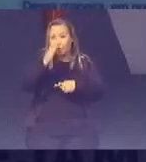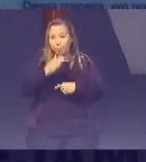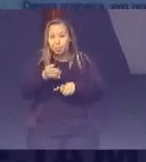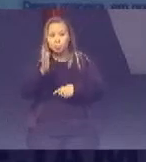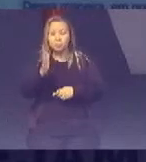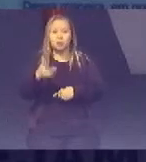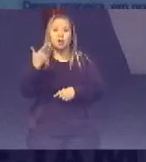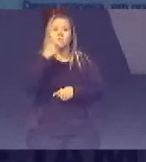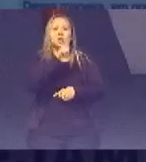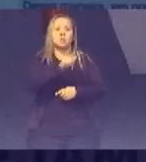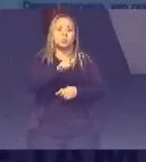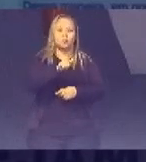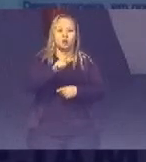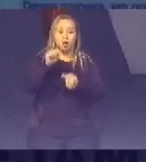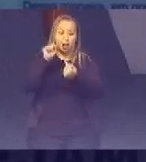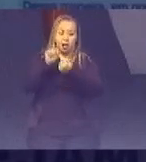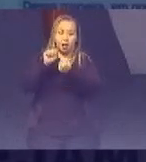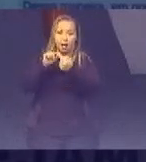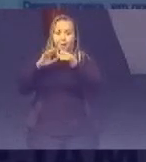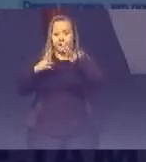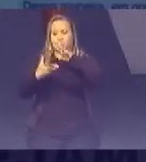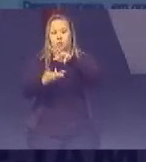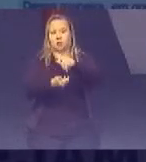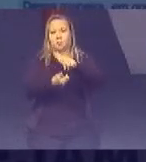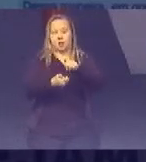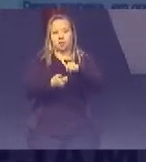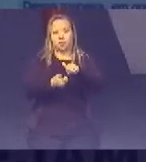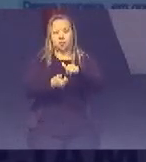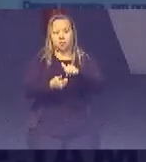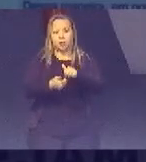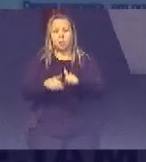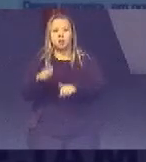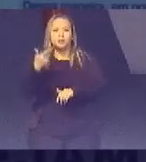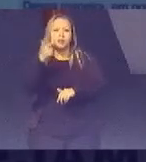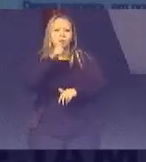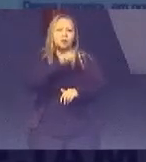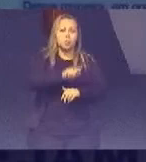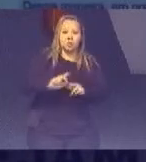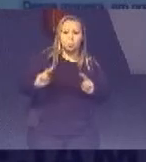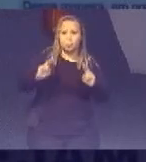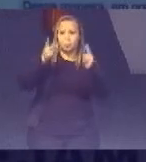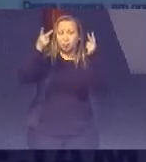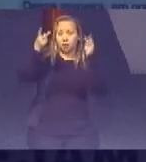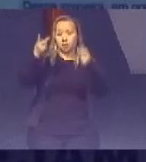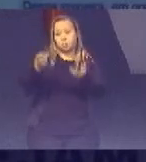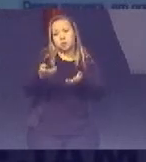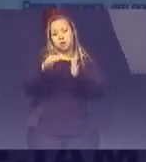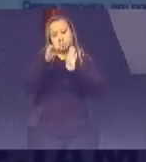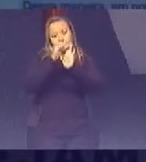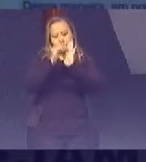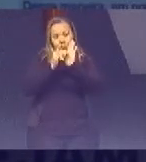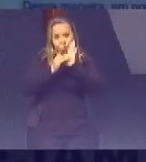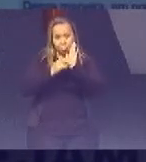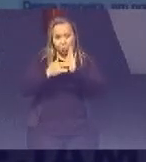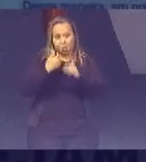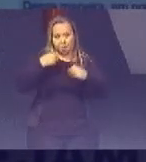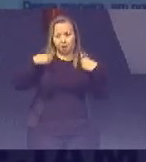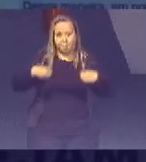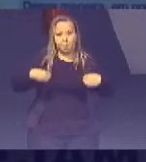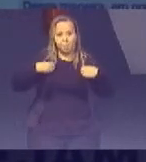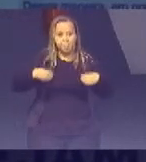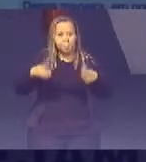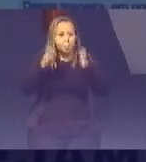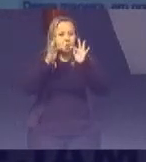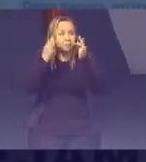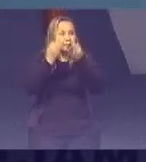alcançado A meta global Se a gente considerar Os valores Do nosso programa Bolsa Família De transferência De renda Que é um valor